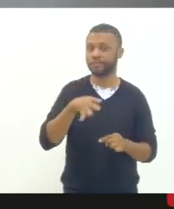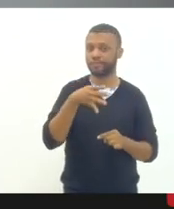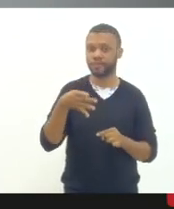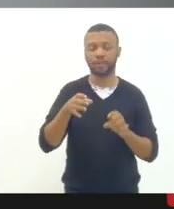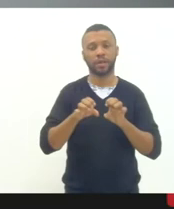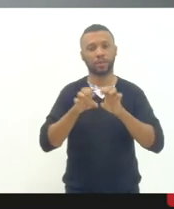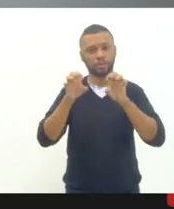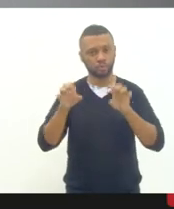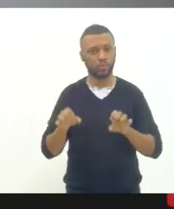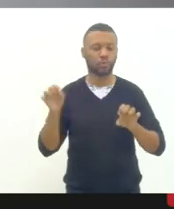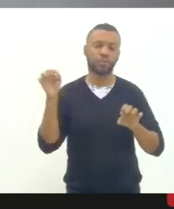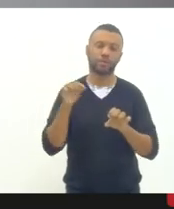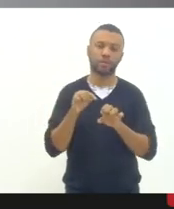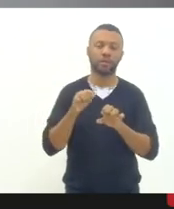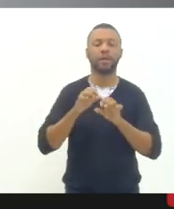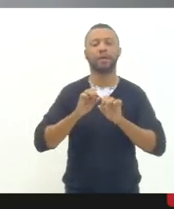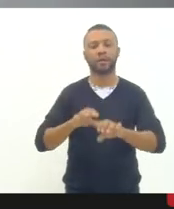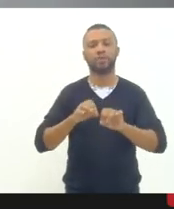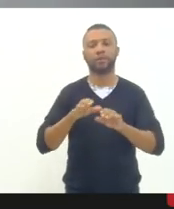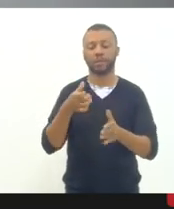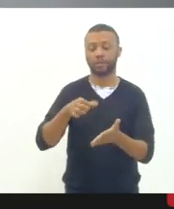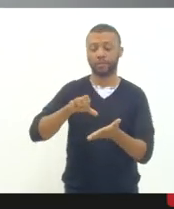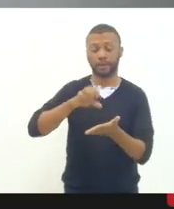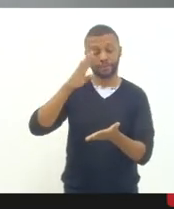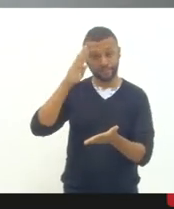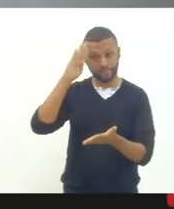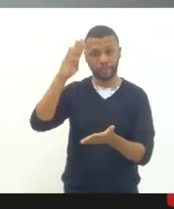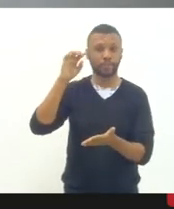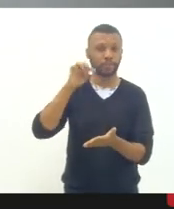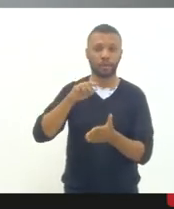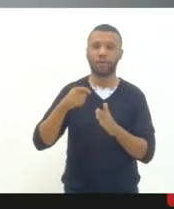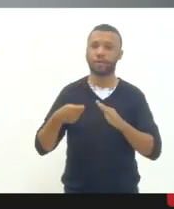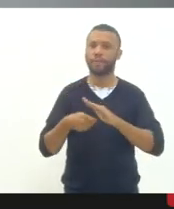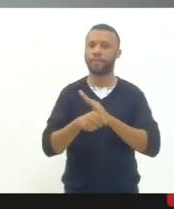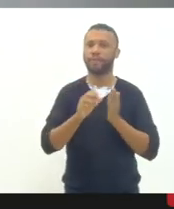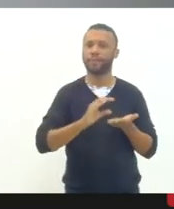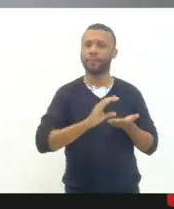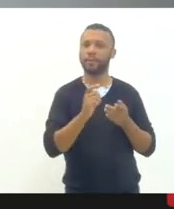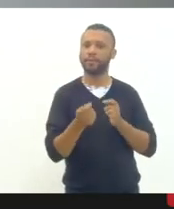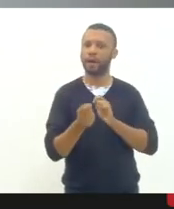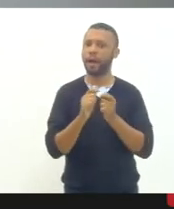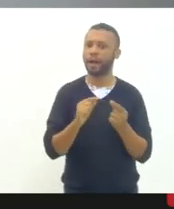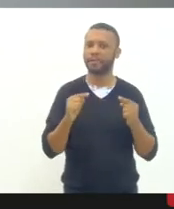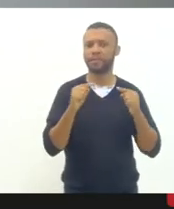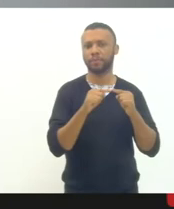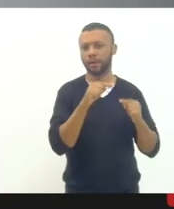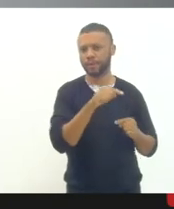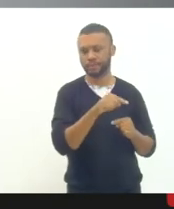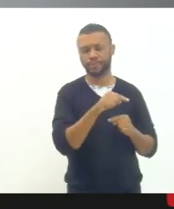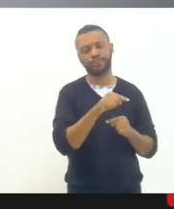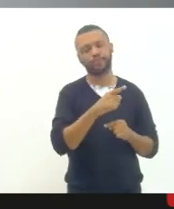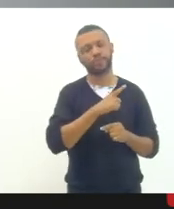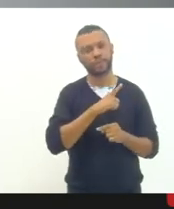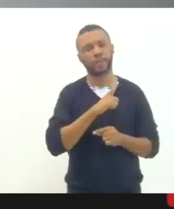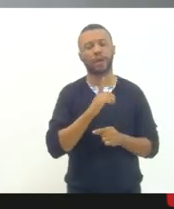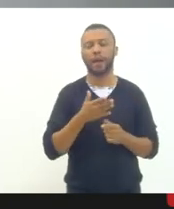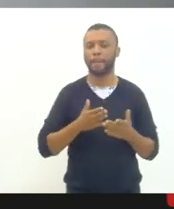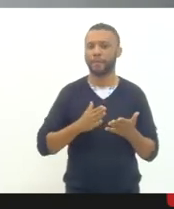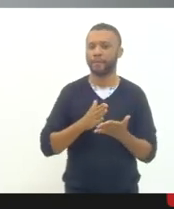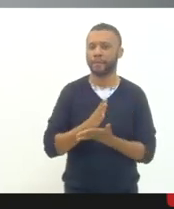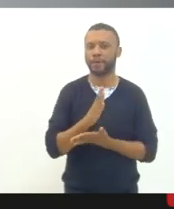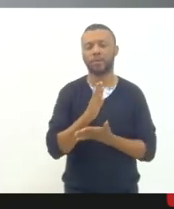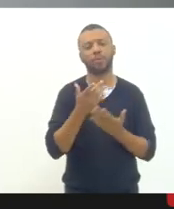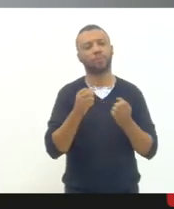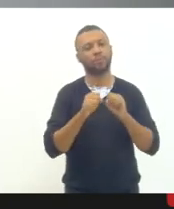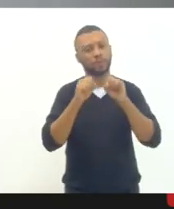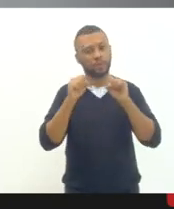para a educação está no centro o financiamento adequado para a educação com a implementação do custo aluno qualidade a aprovação de um sistema